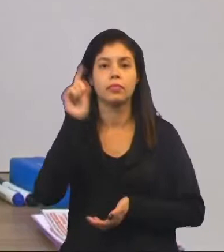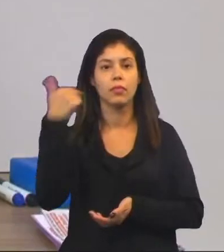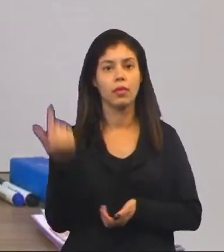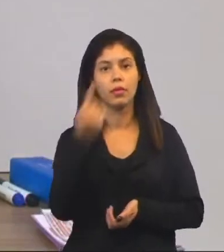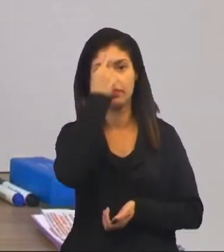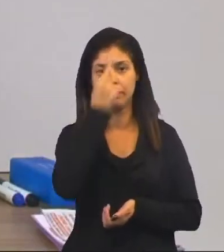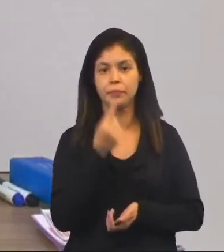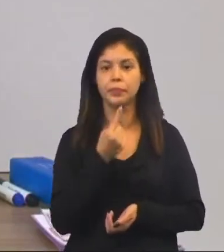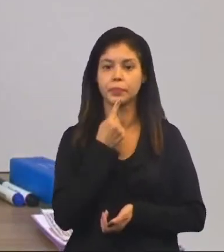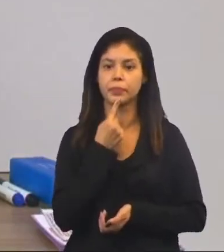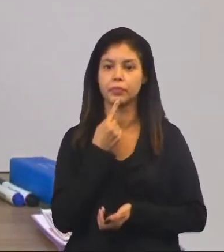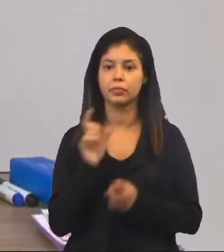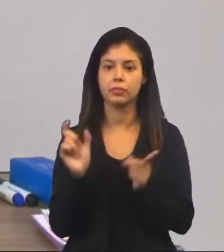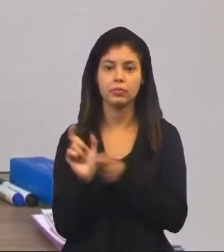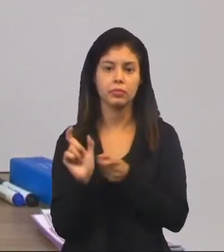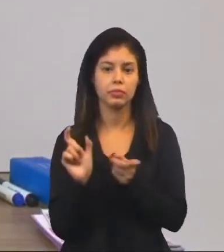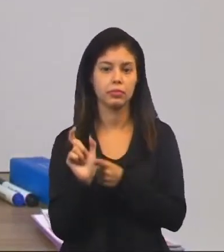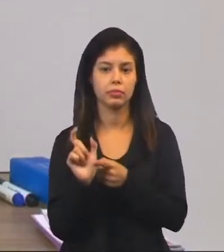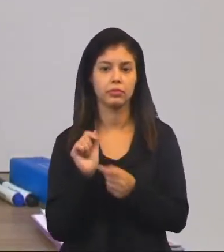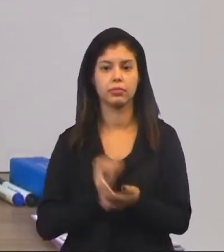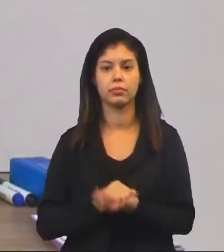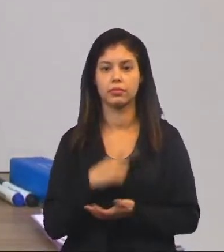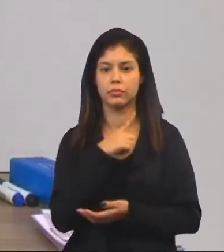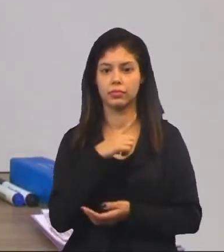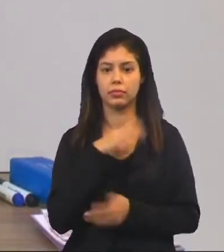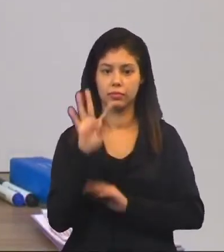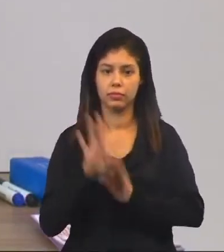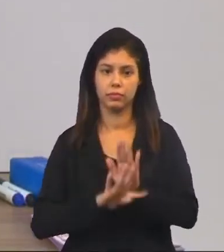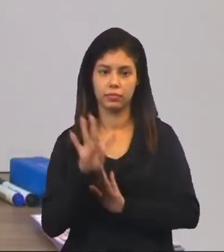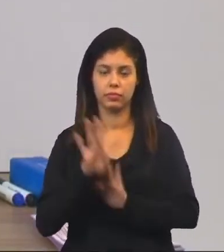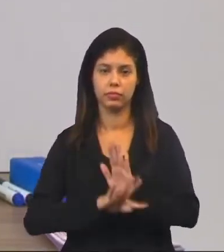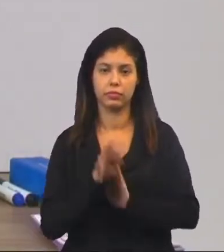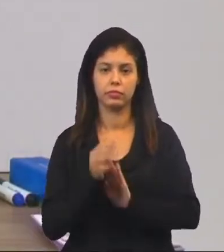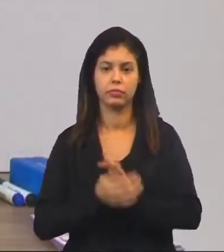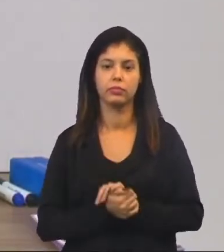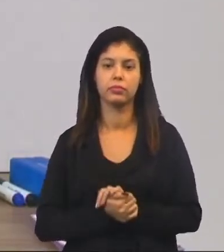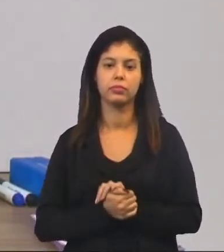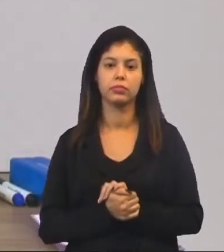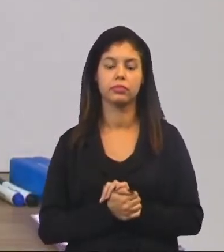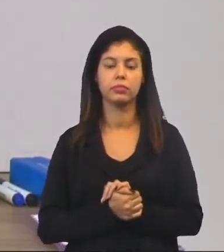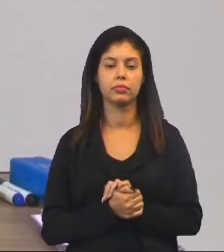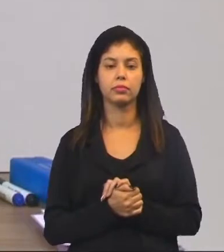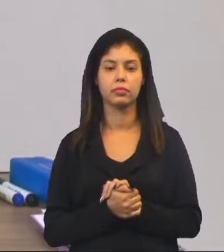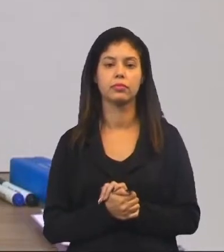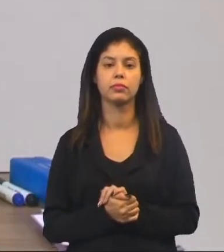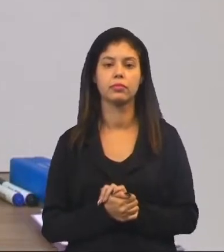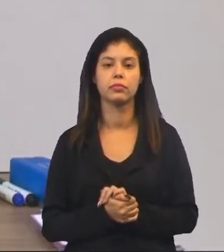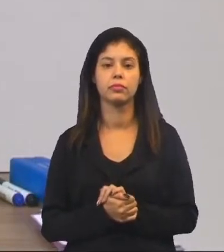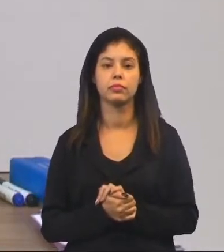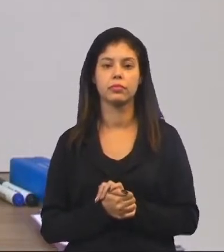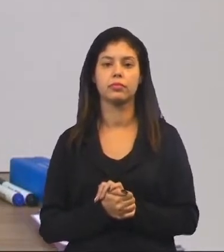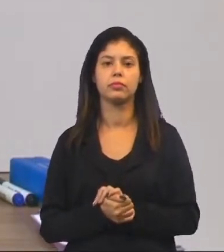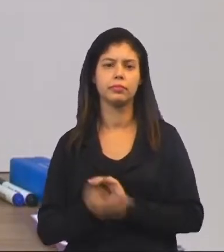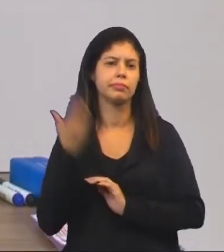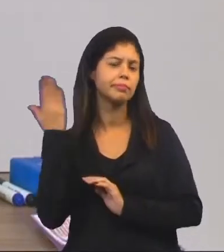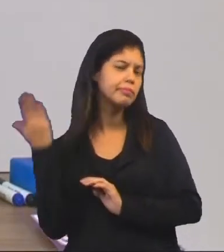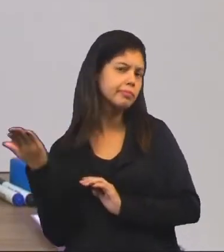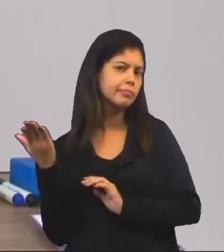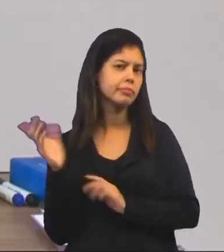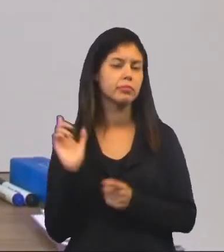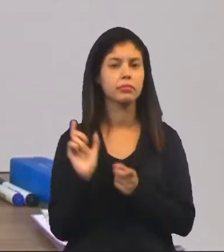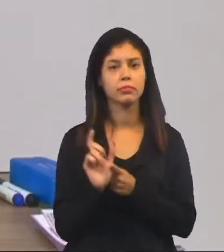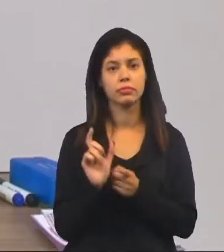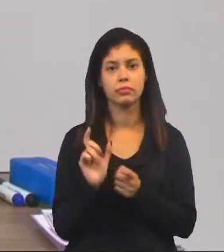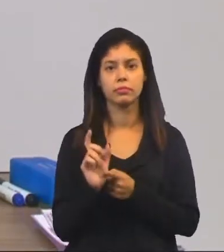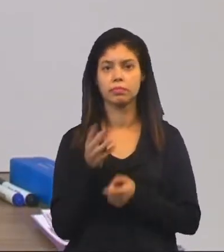outra palavrinha que tinha nos textos, não é mesmo? Que nós vimos ainda há pouco. E esta palavra,